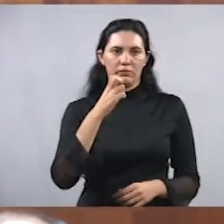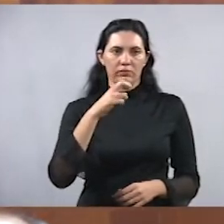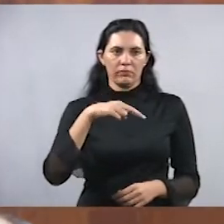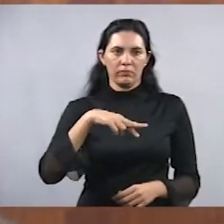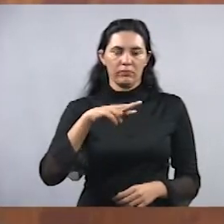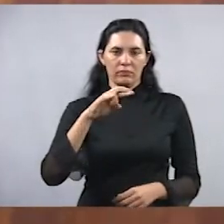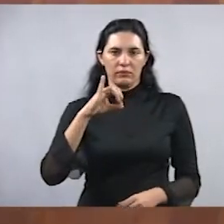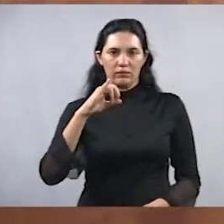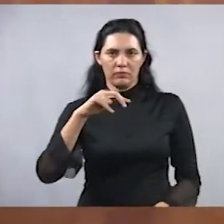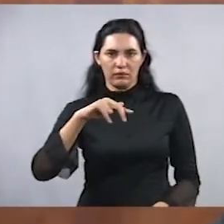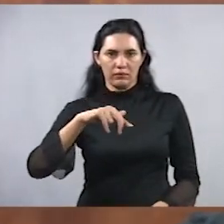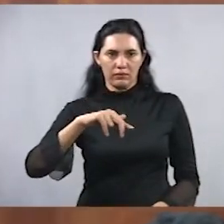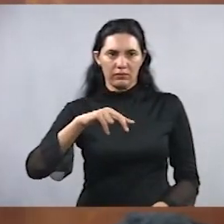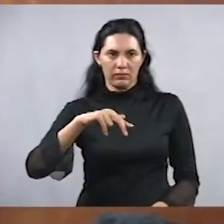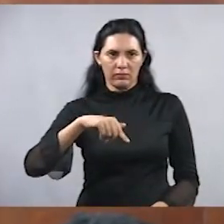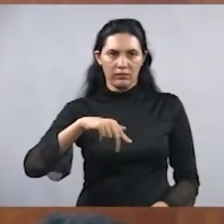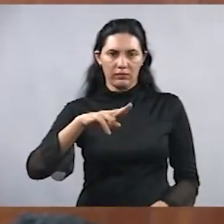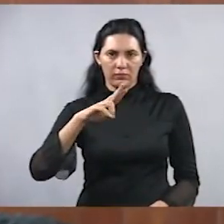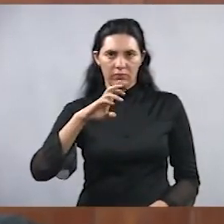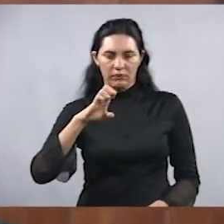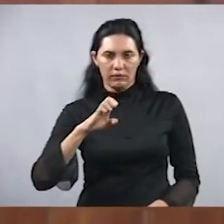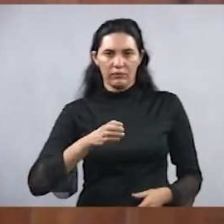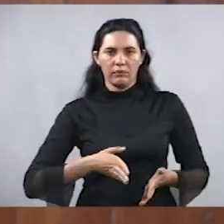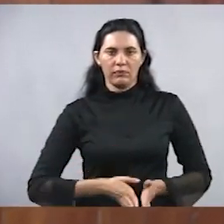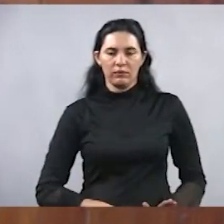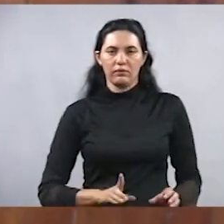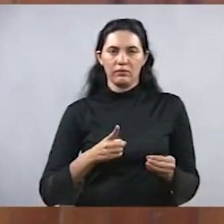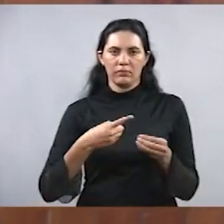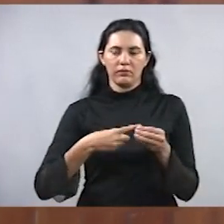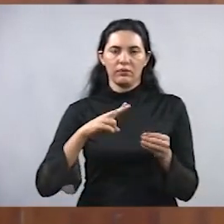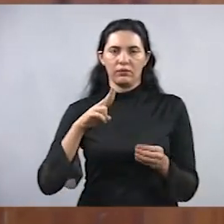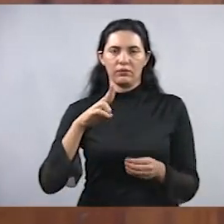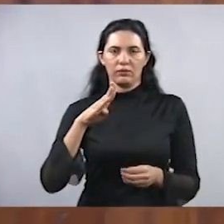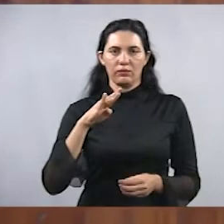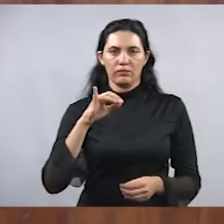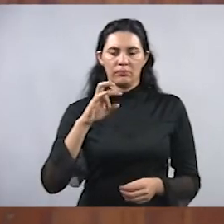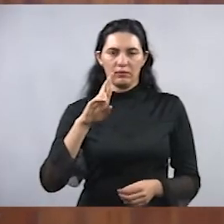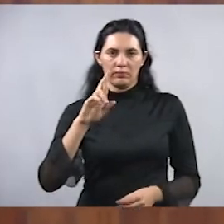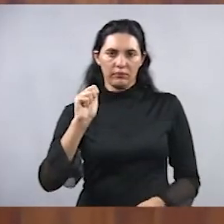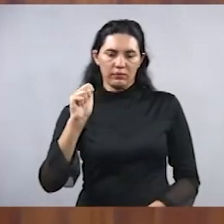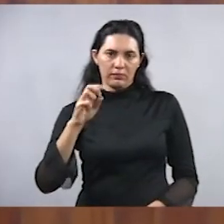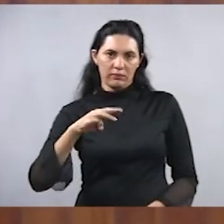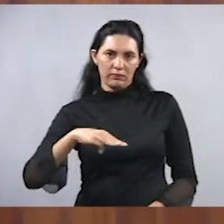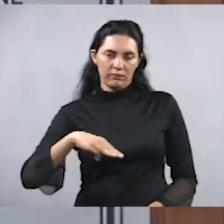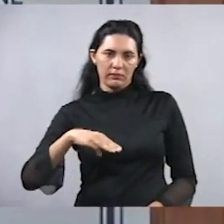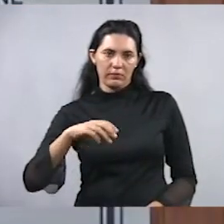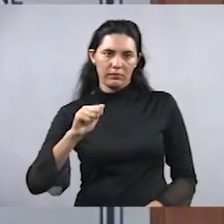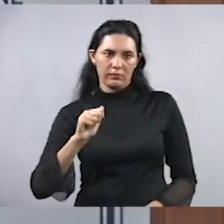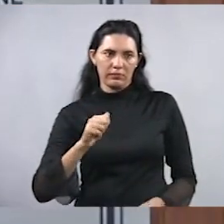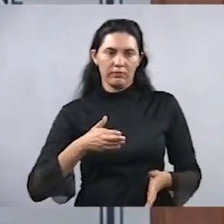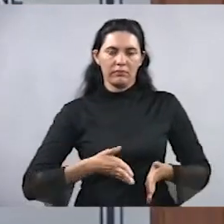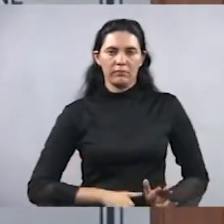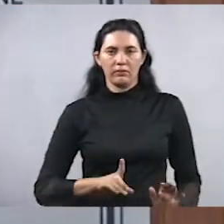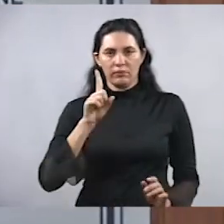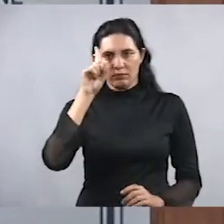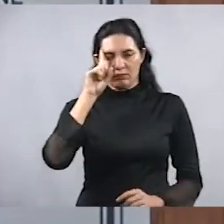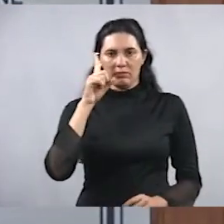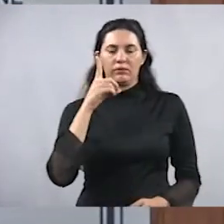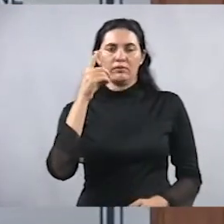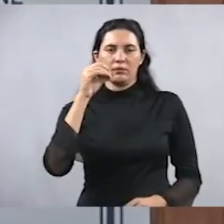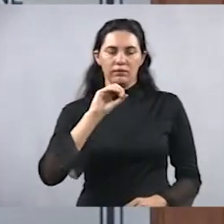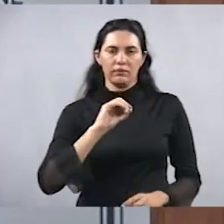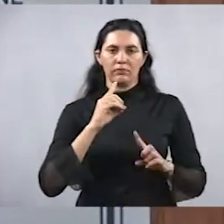lá da cidade de Ubirama, conhecida como Lençóis Paulista. Nasceu no dia 10 de fevereiro